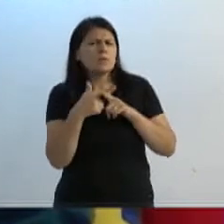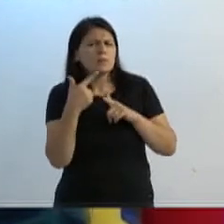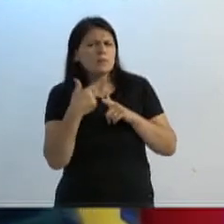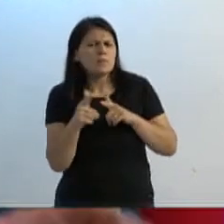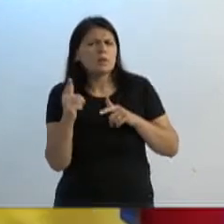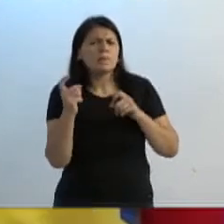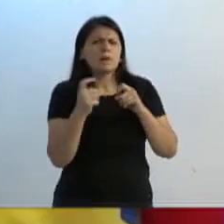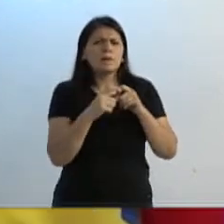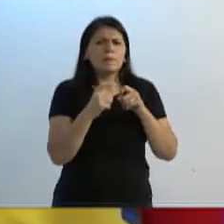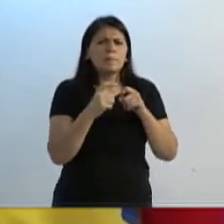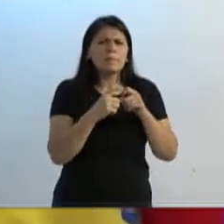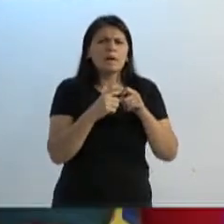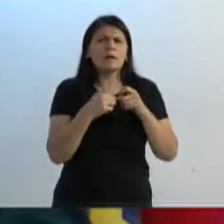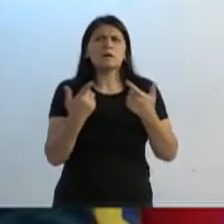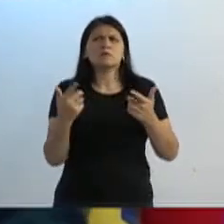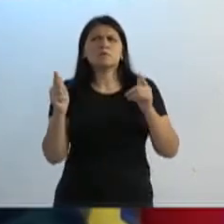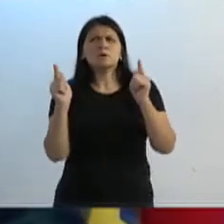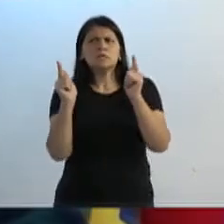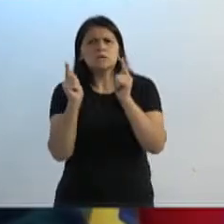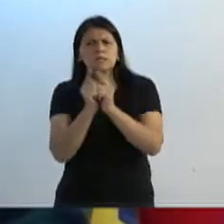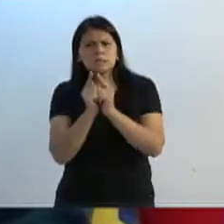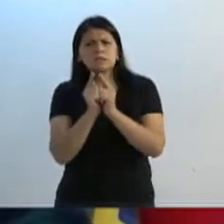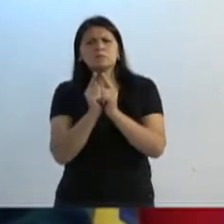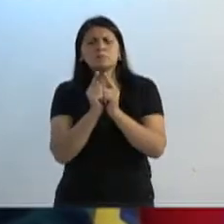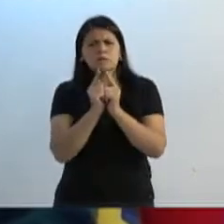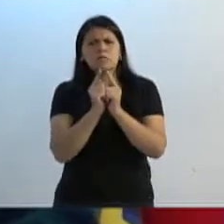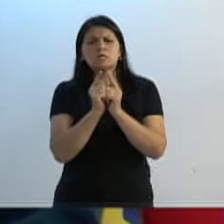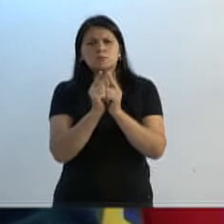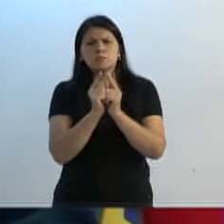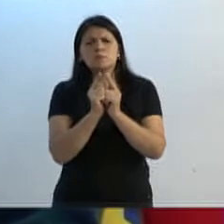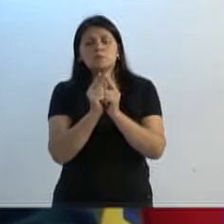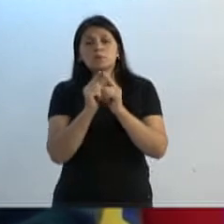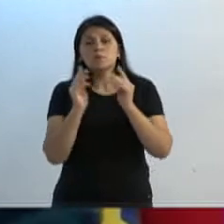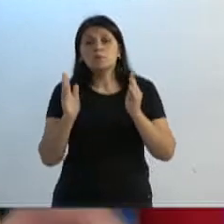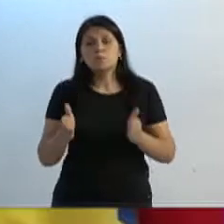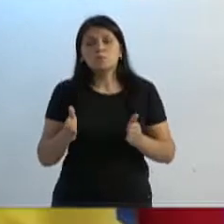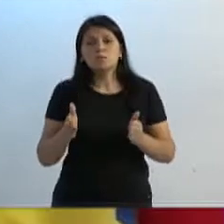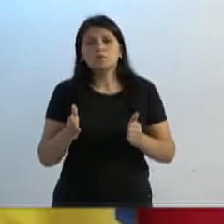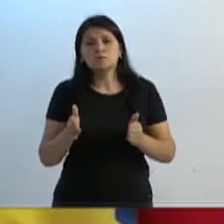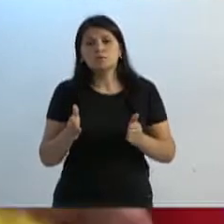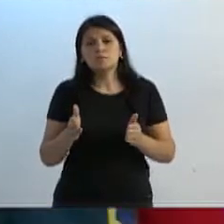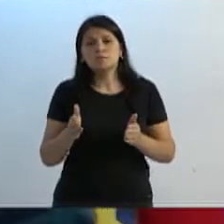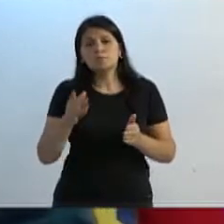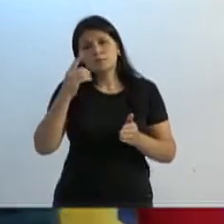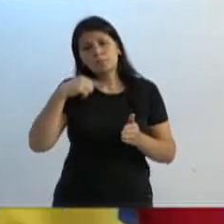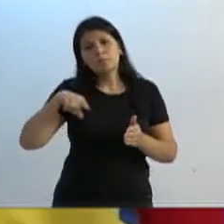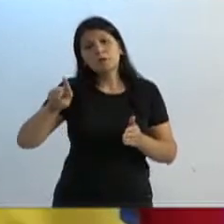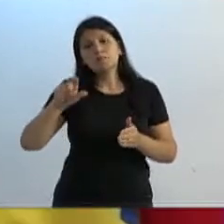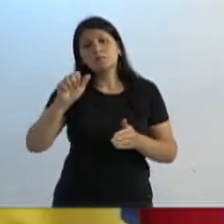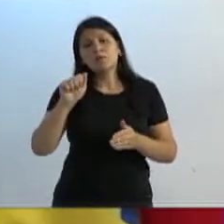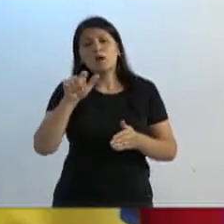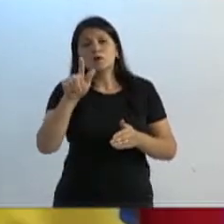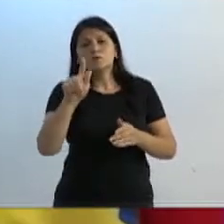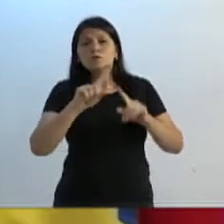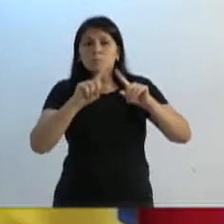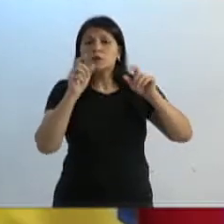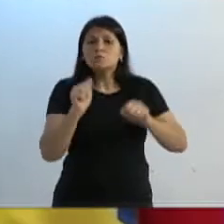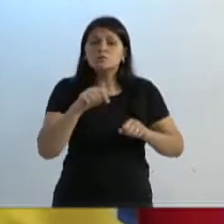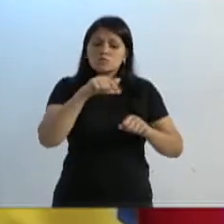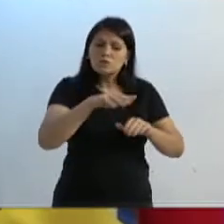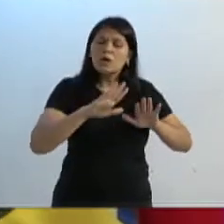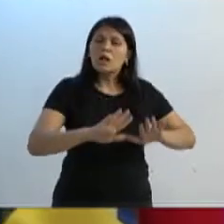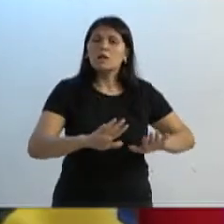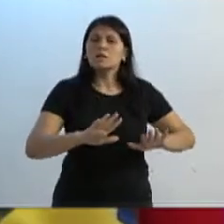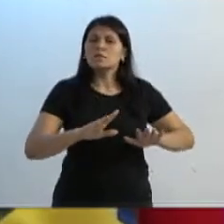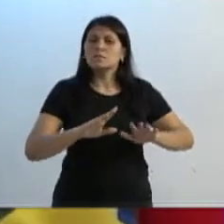com o médico que andou atendendo uma situação hoje e mandou para o AG coisa que podia ser resolvida ali. Eu acho que ninguém